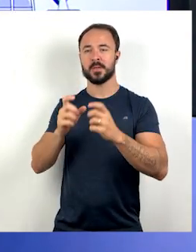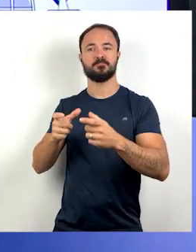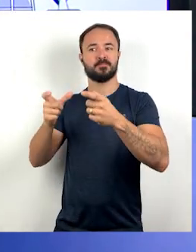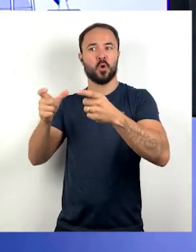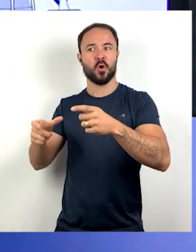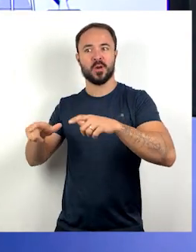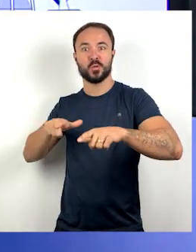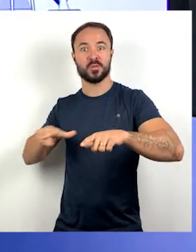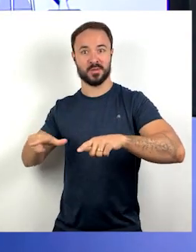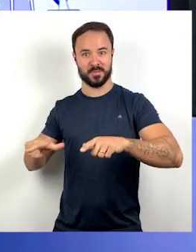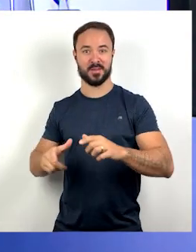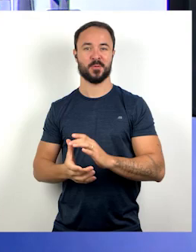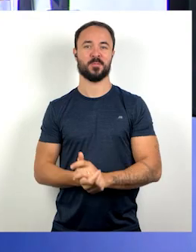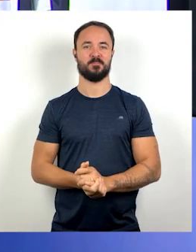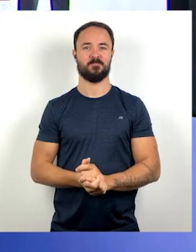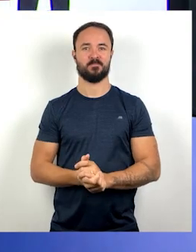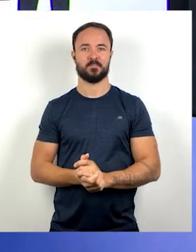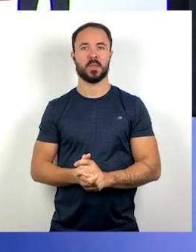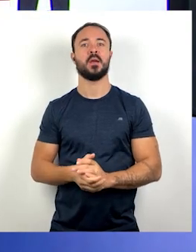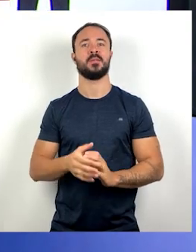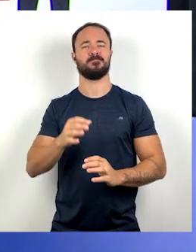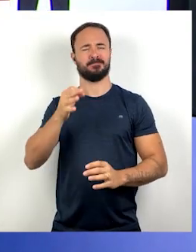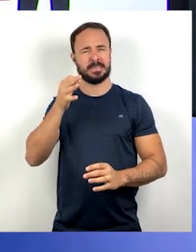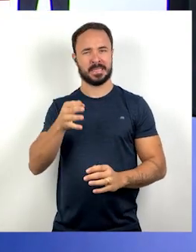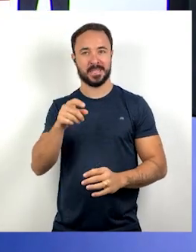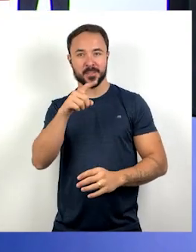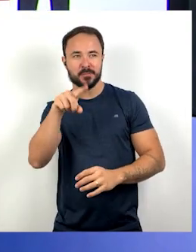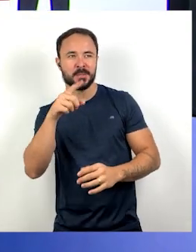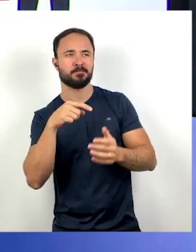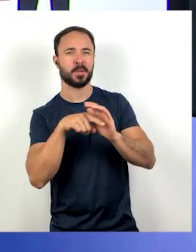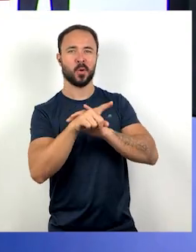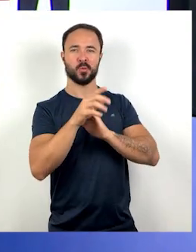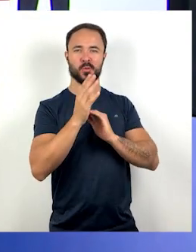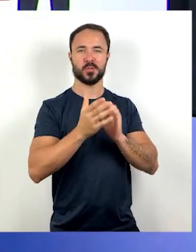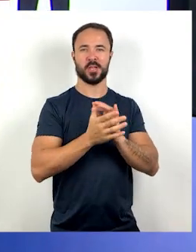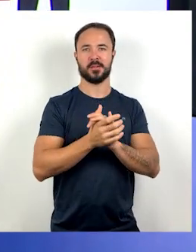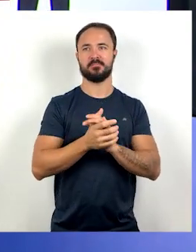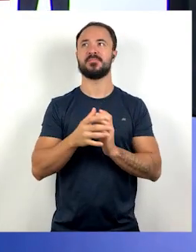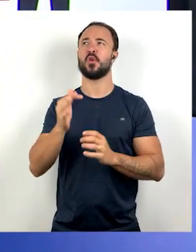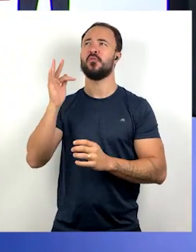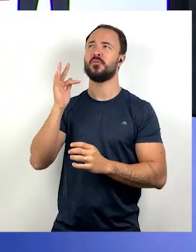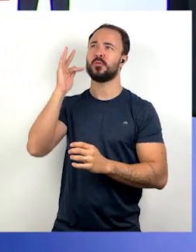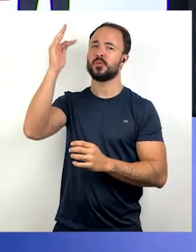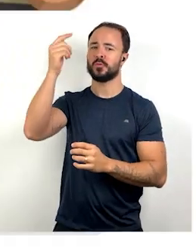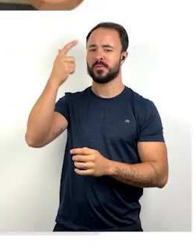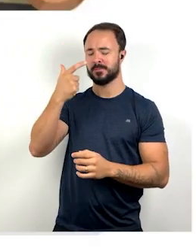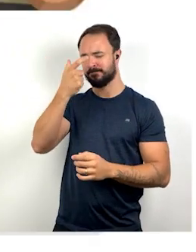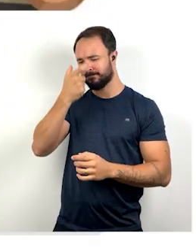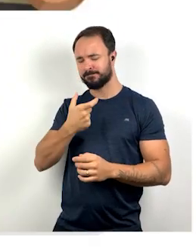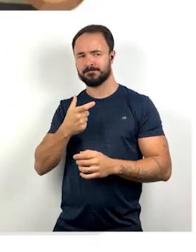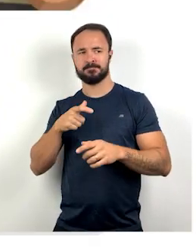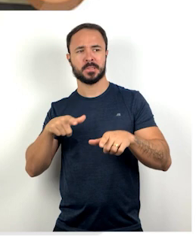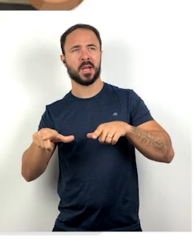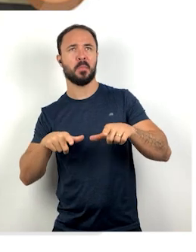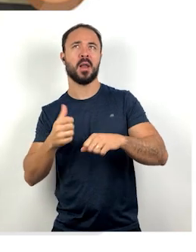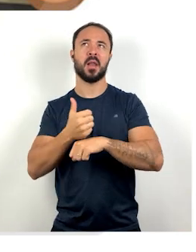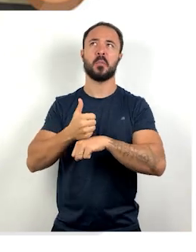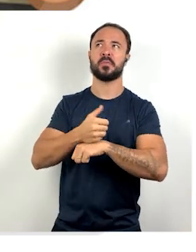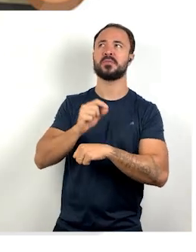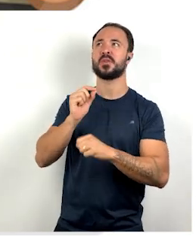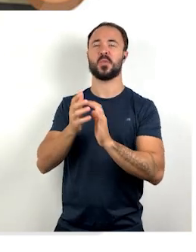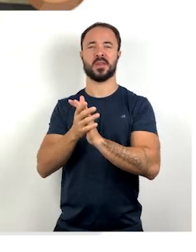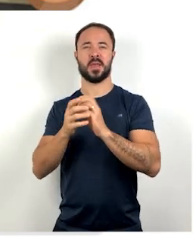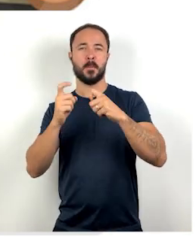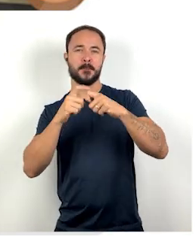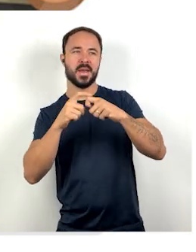de trabalho. Eu tenho certeza que você já se questionou, né? O que que eu vou ser quando crescer? Eu vou ser médico?